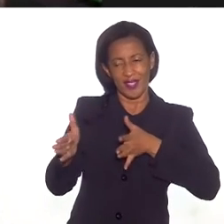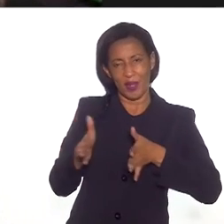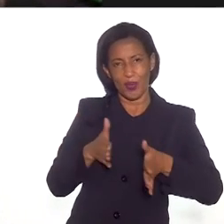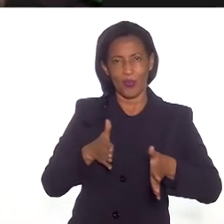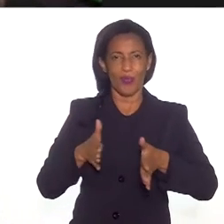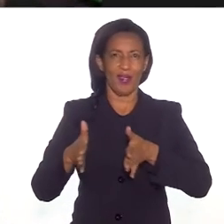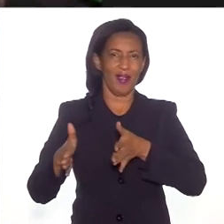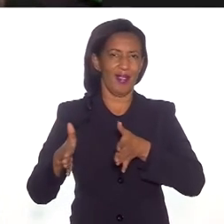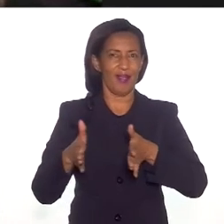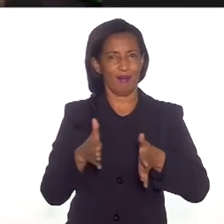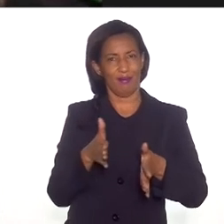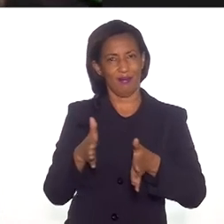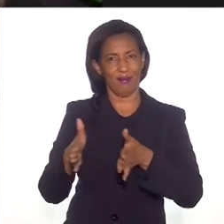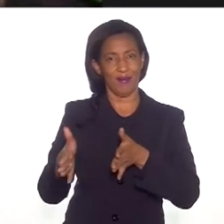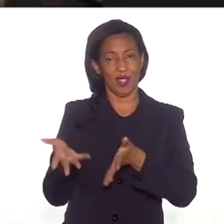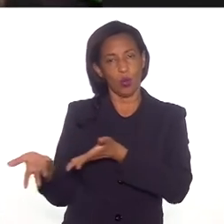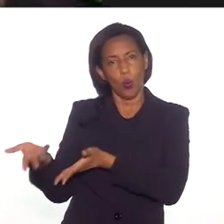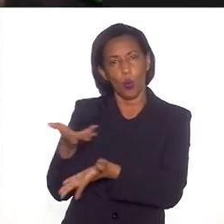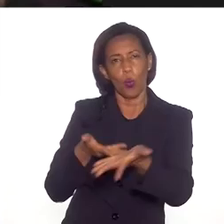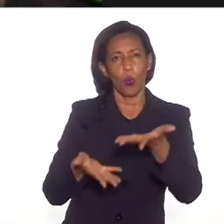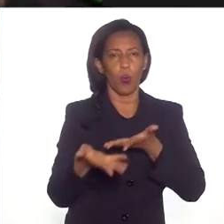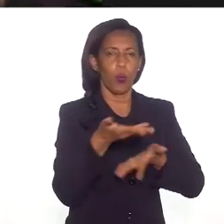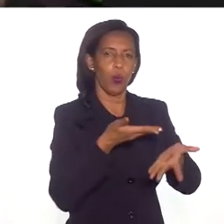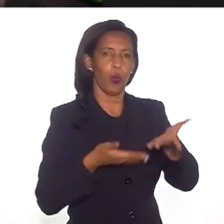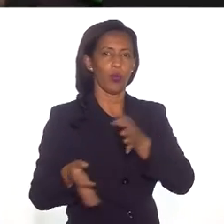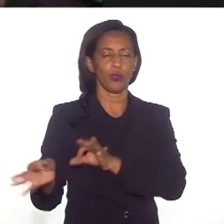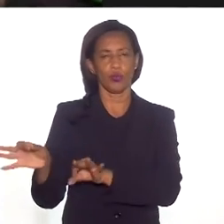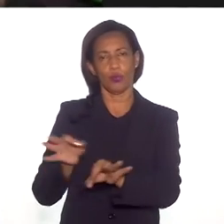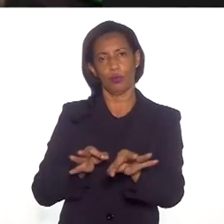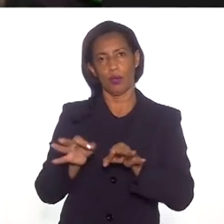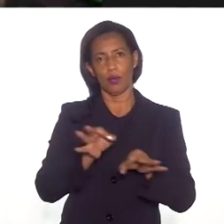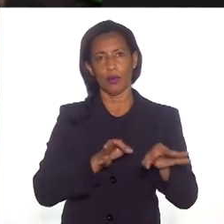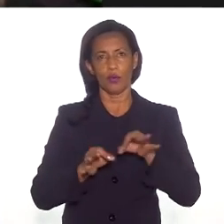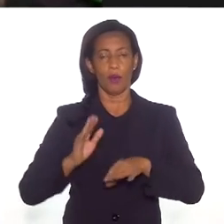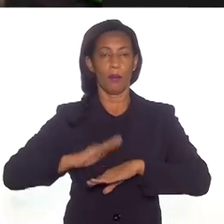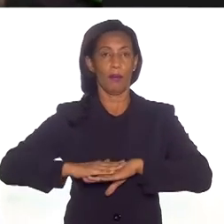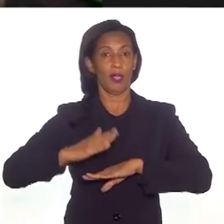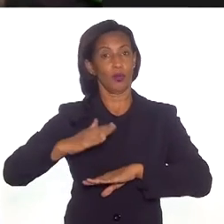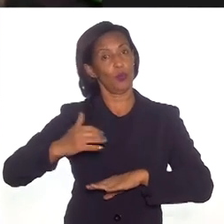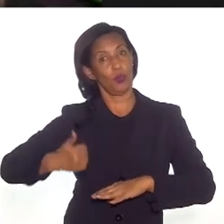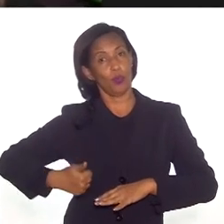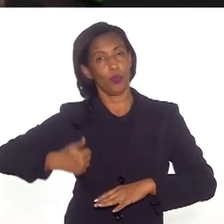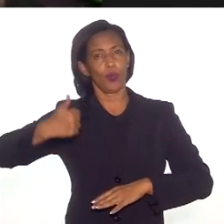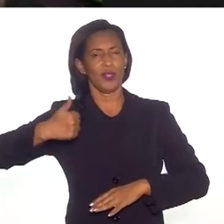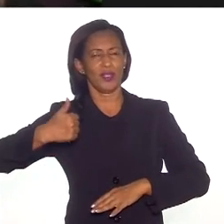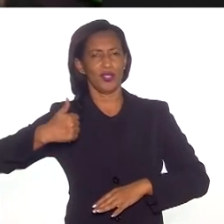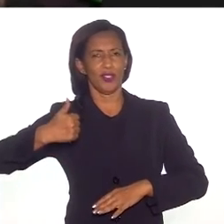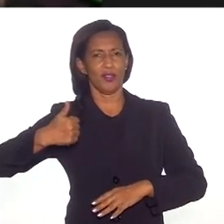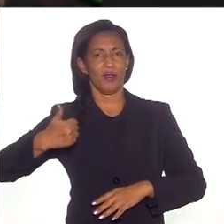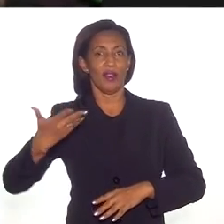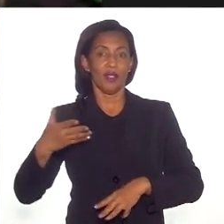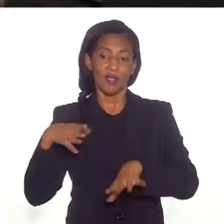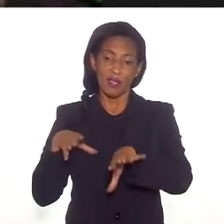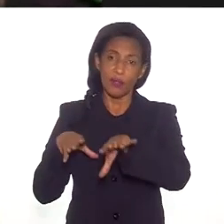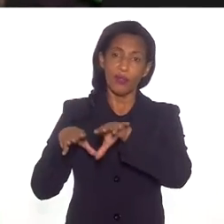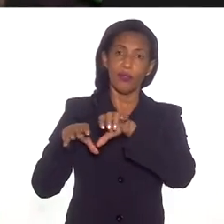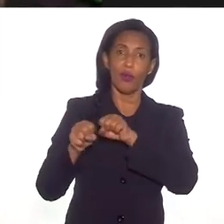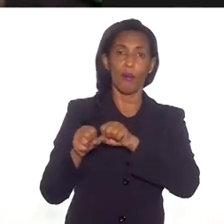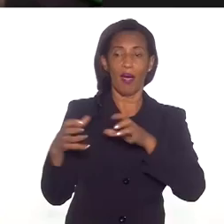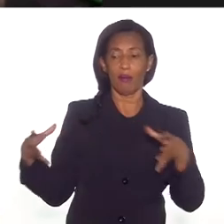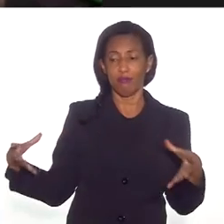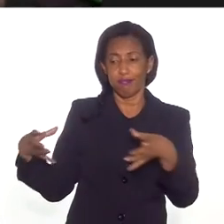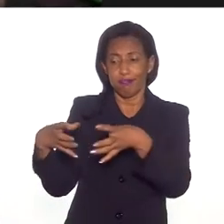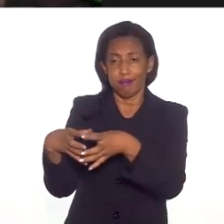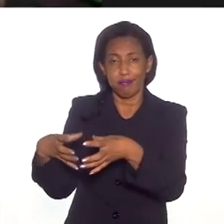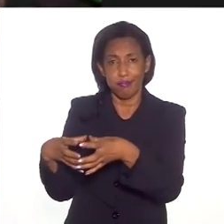caminho possível, fizeram participar de uma maneira mais positiva que puderam. e formaram esse povo